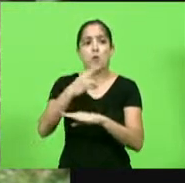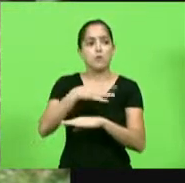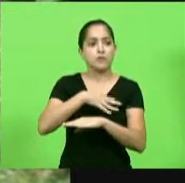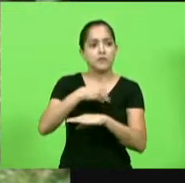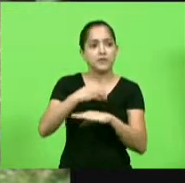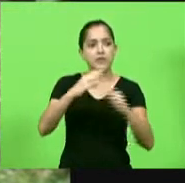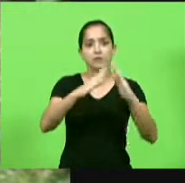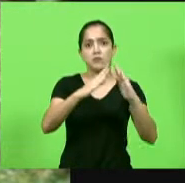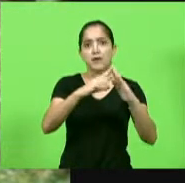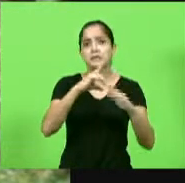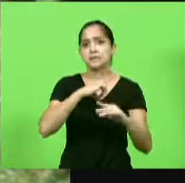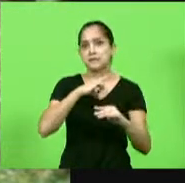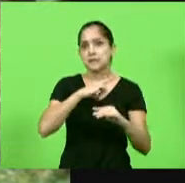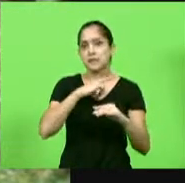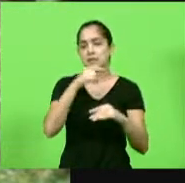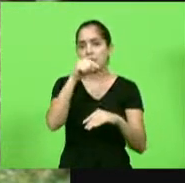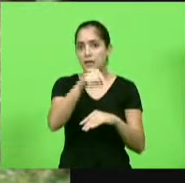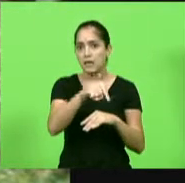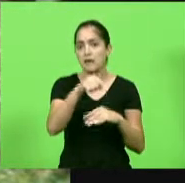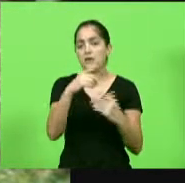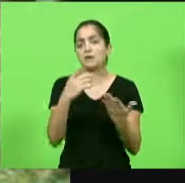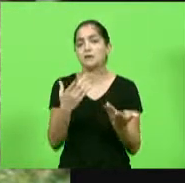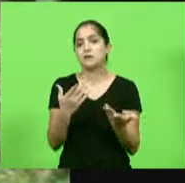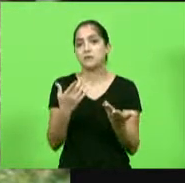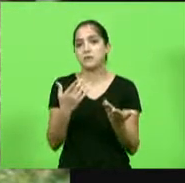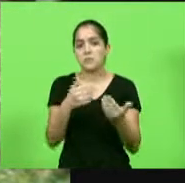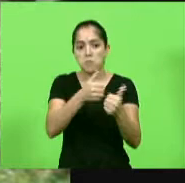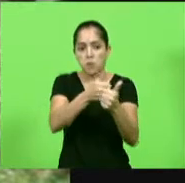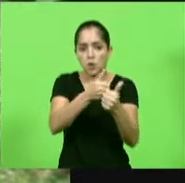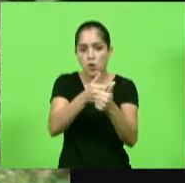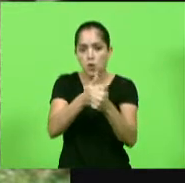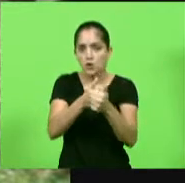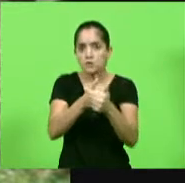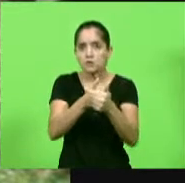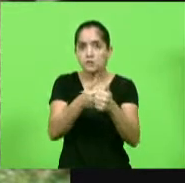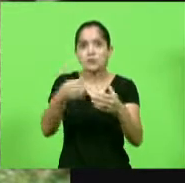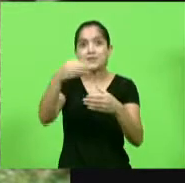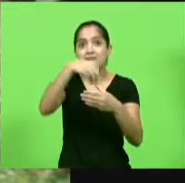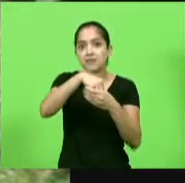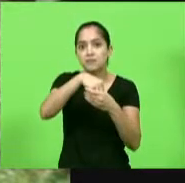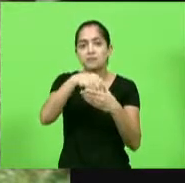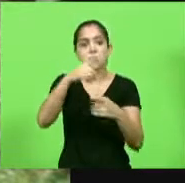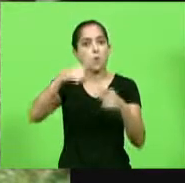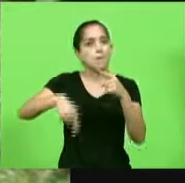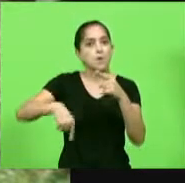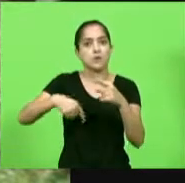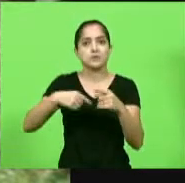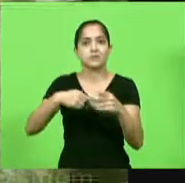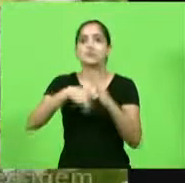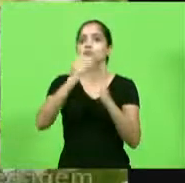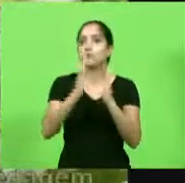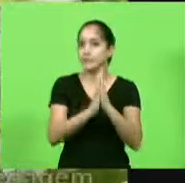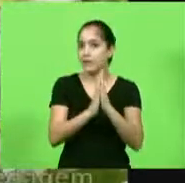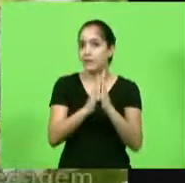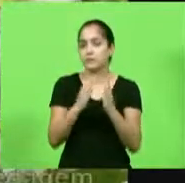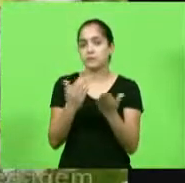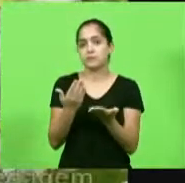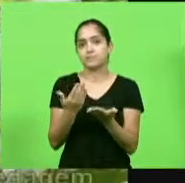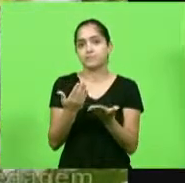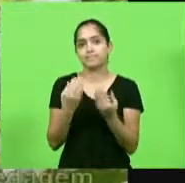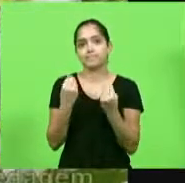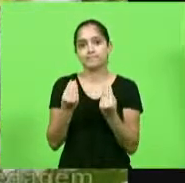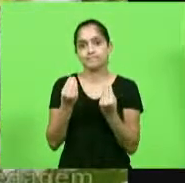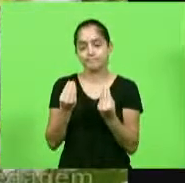filho que tem uma casa própria, uma casa própria e perto, dentro do parque, não pode, é multado. Ou seja, é um